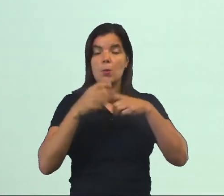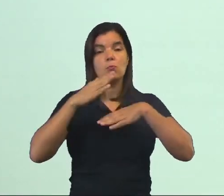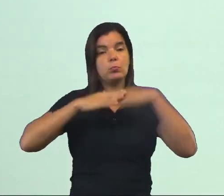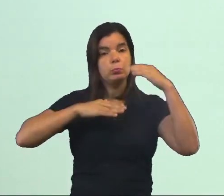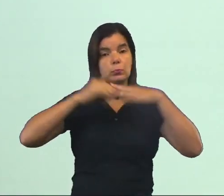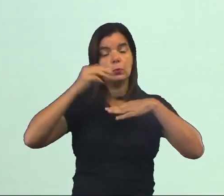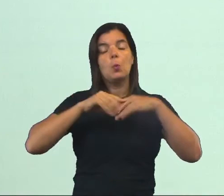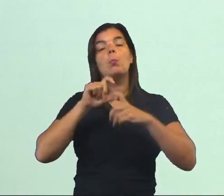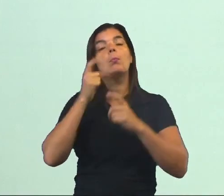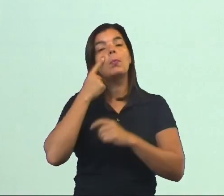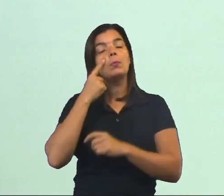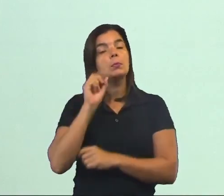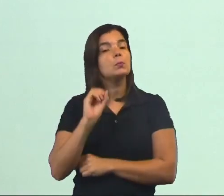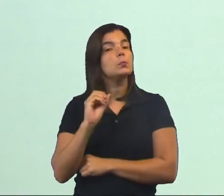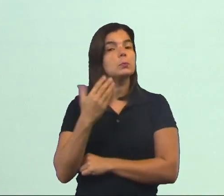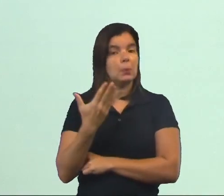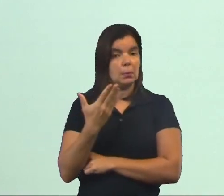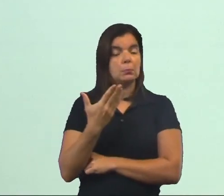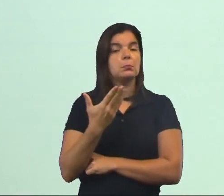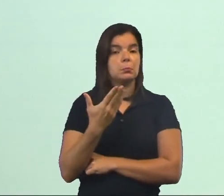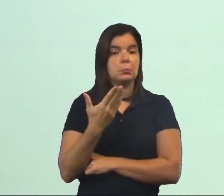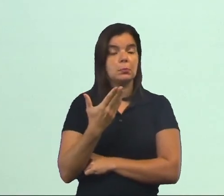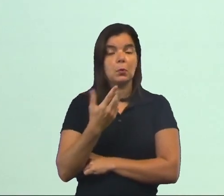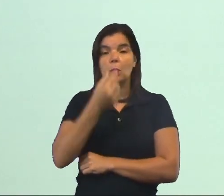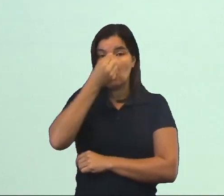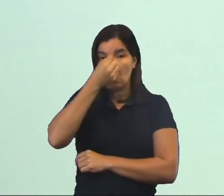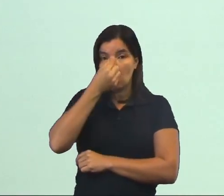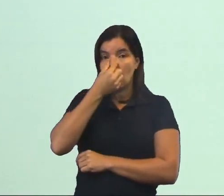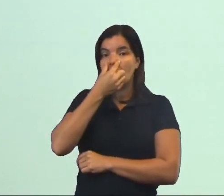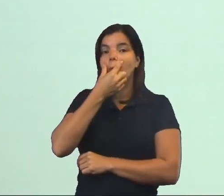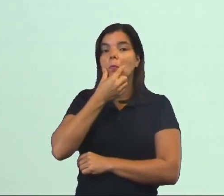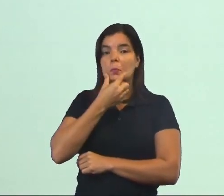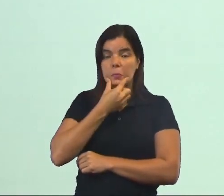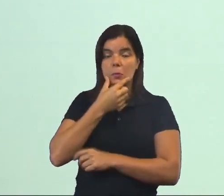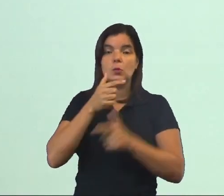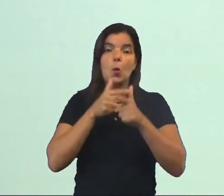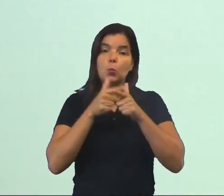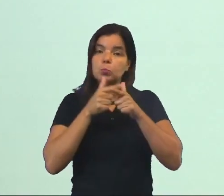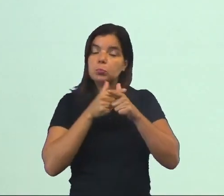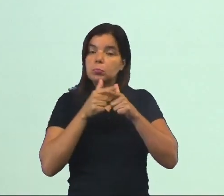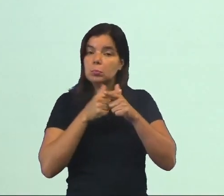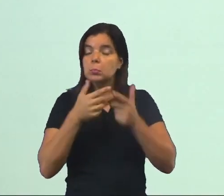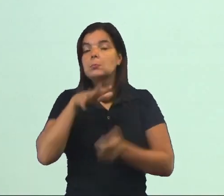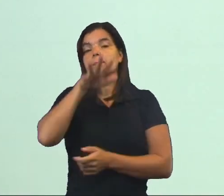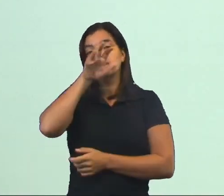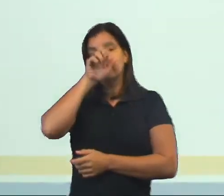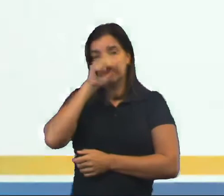acontecendo com o seu canal nasal, com a sua respiração.